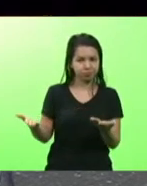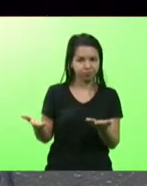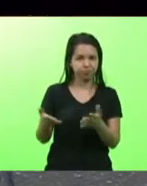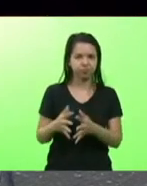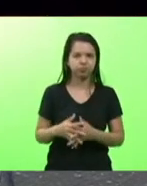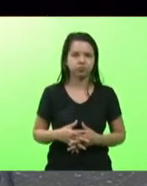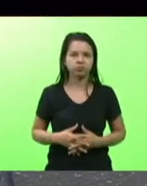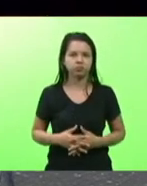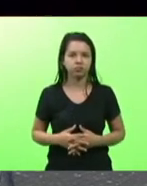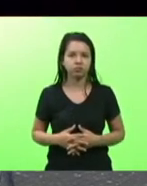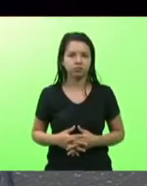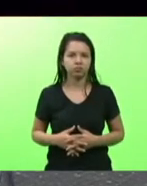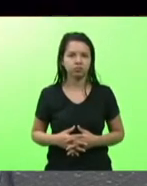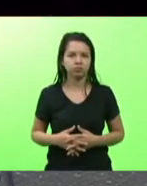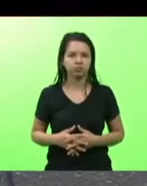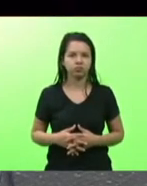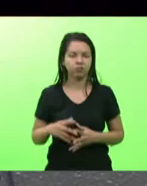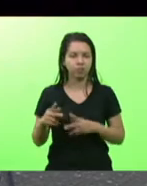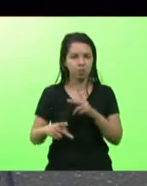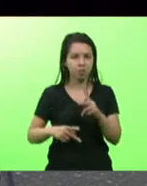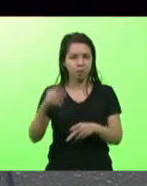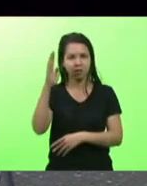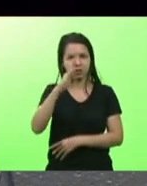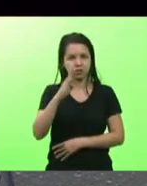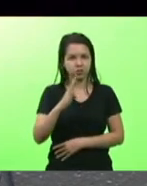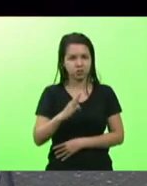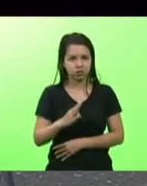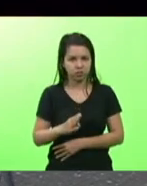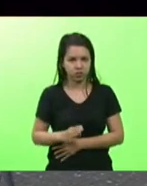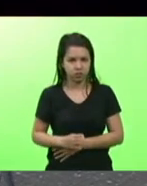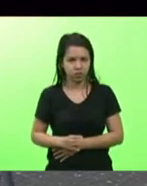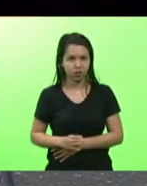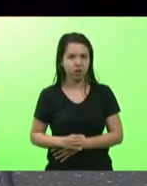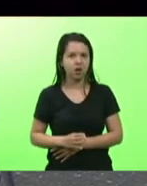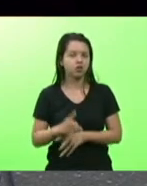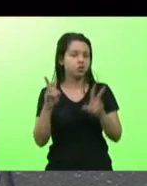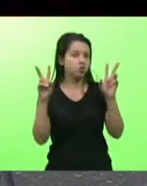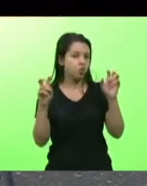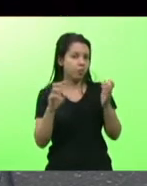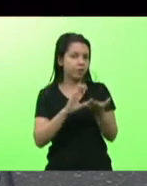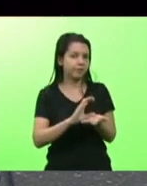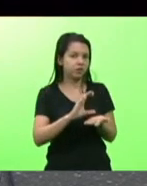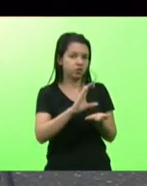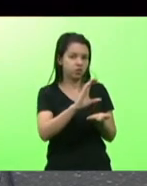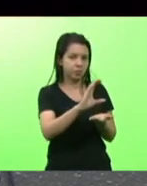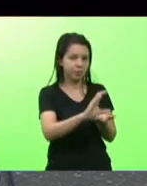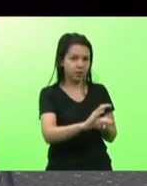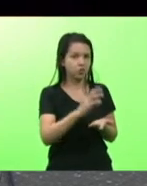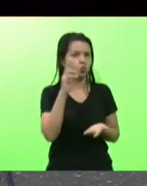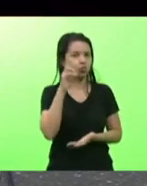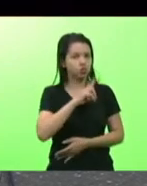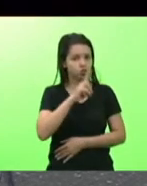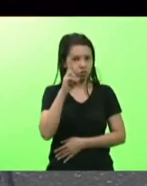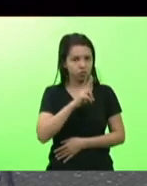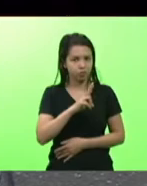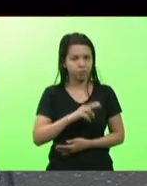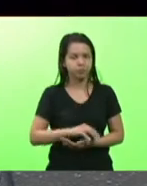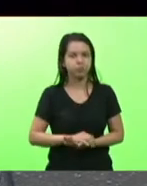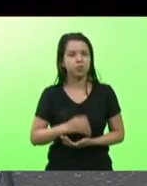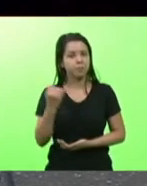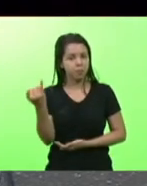da nação brasileira em relação aos investimentos tão urgentes tão